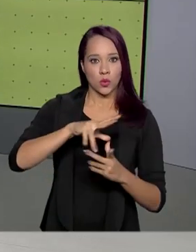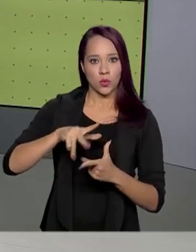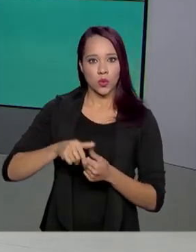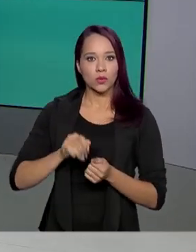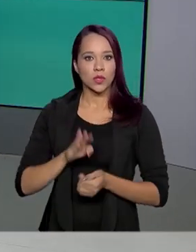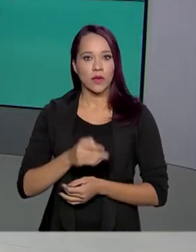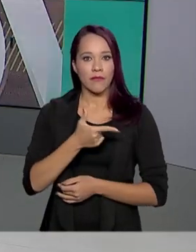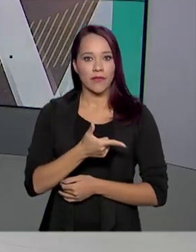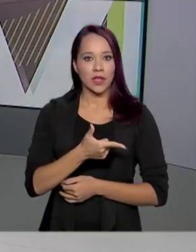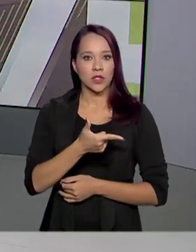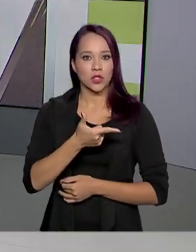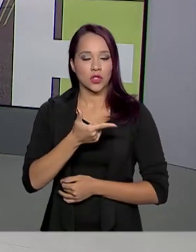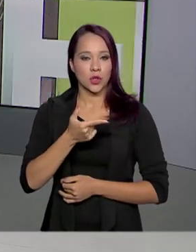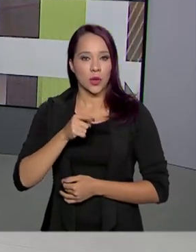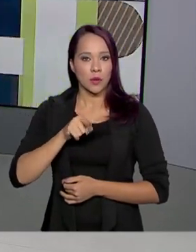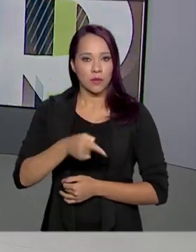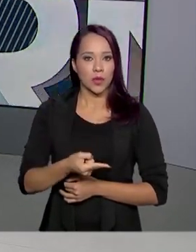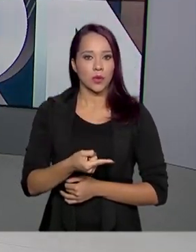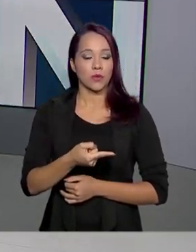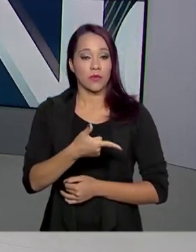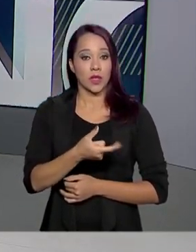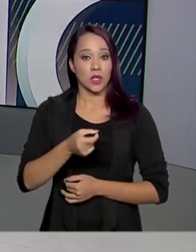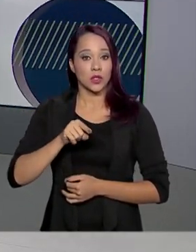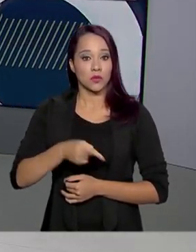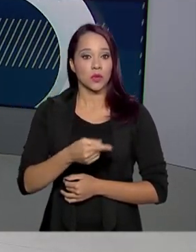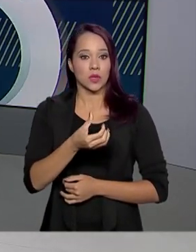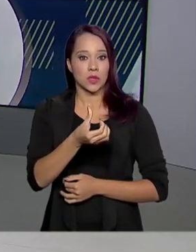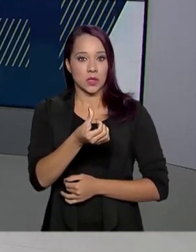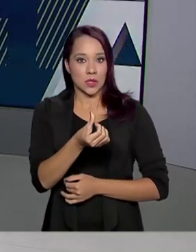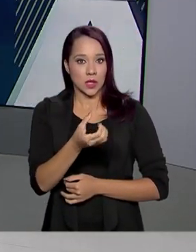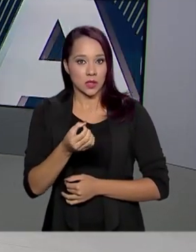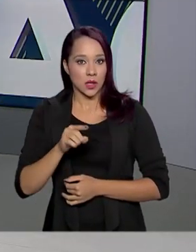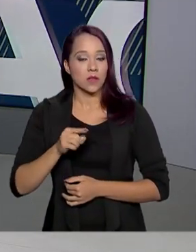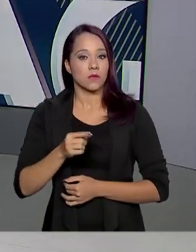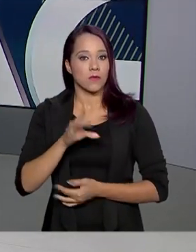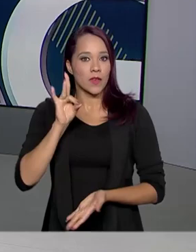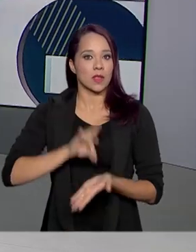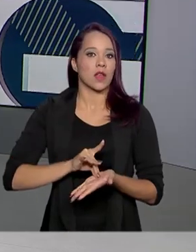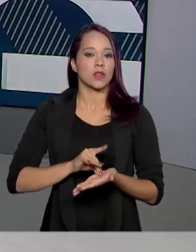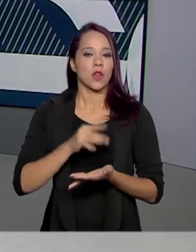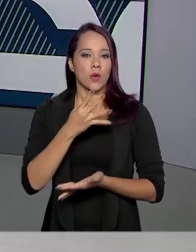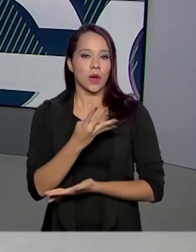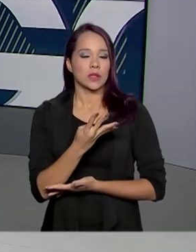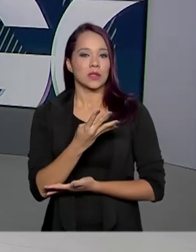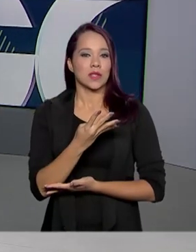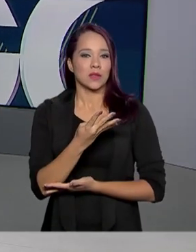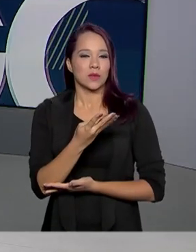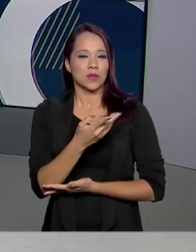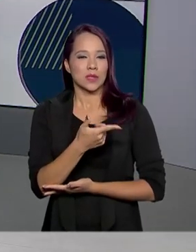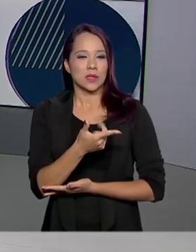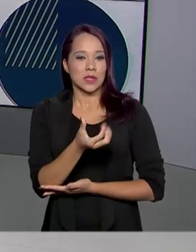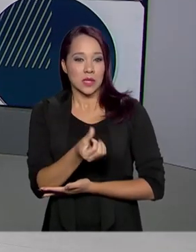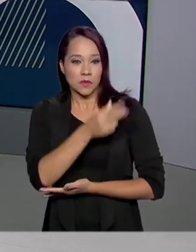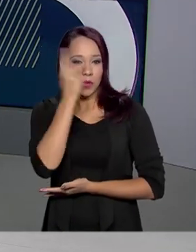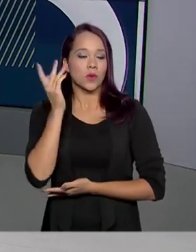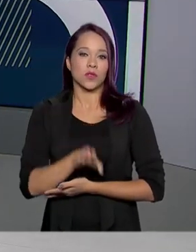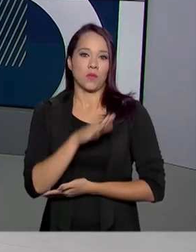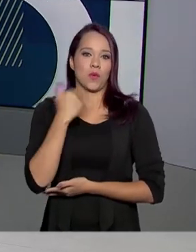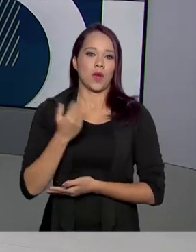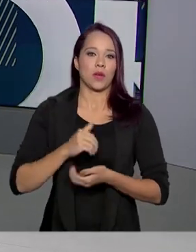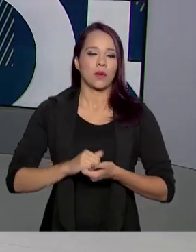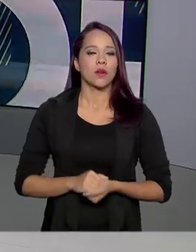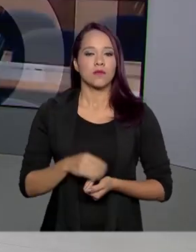20.630 casos confirmados. 426 pessoas já morreram. Vamos ao vivo